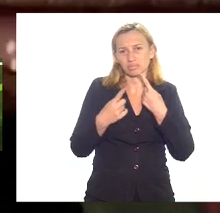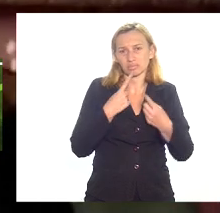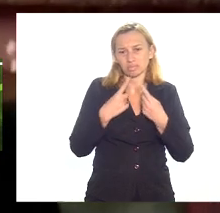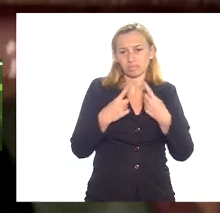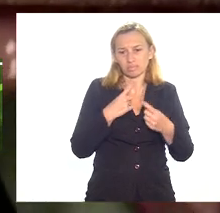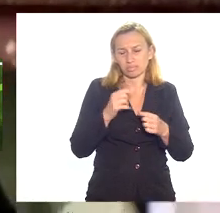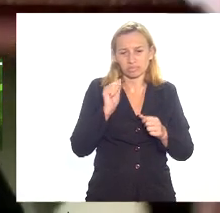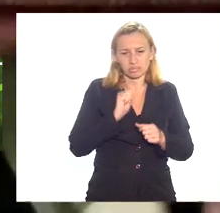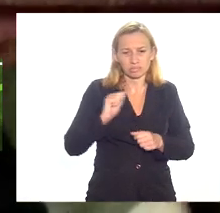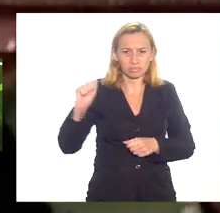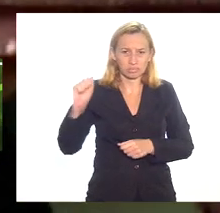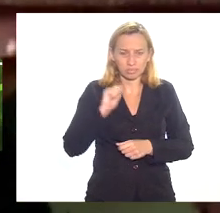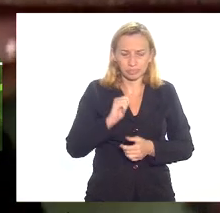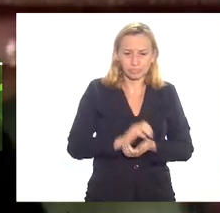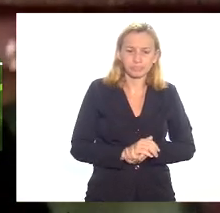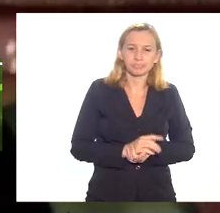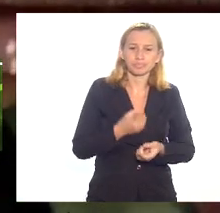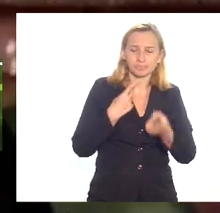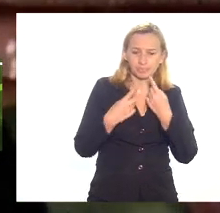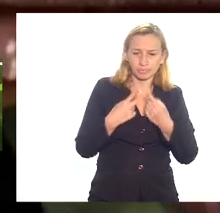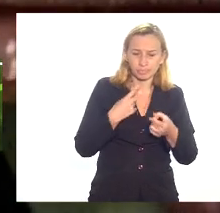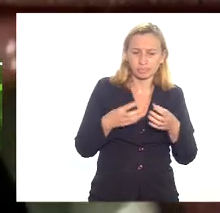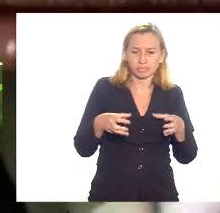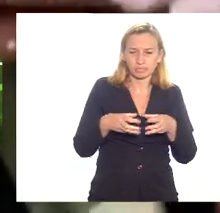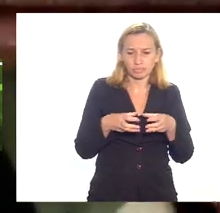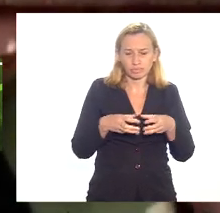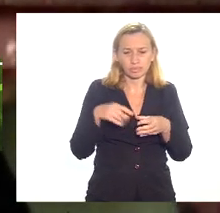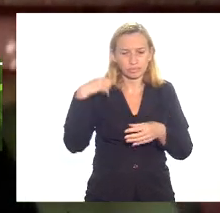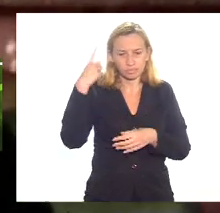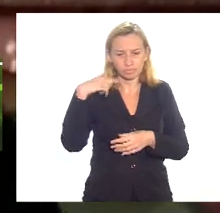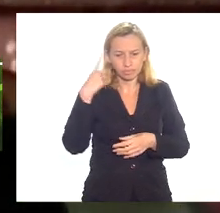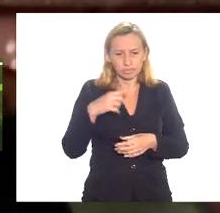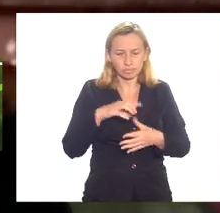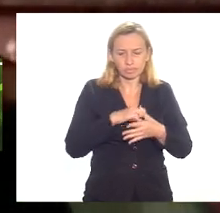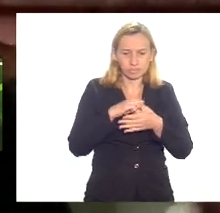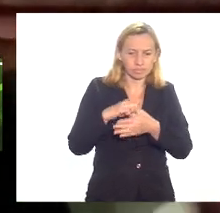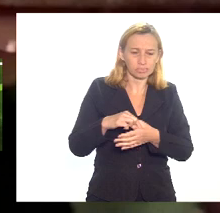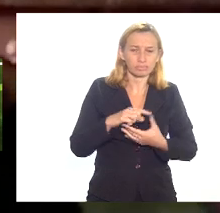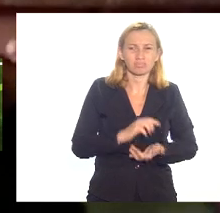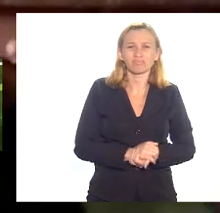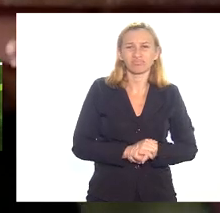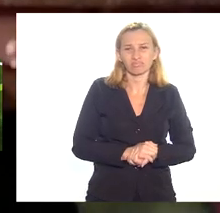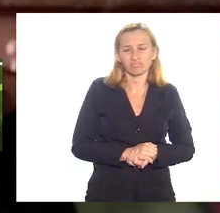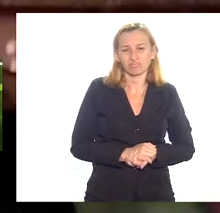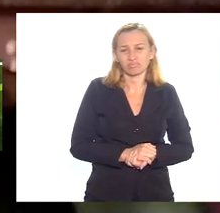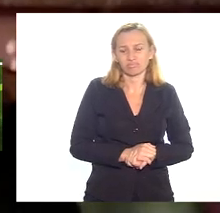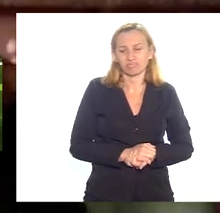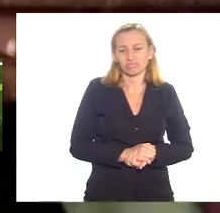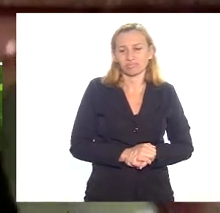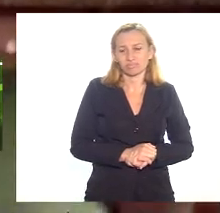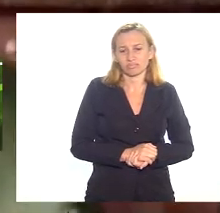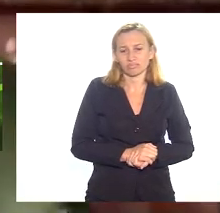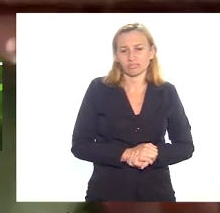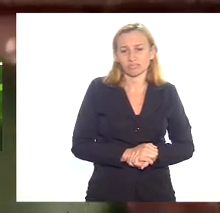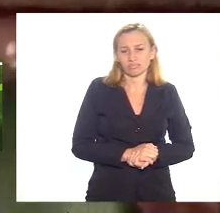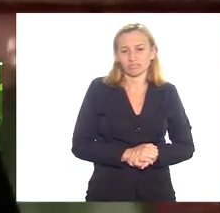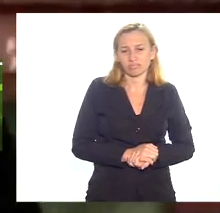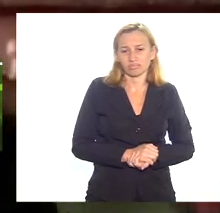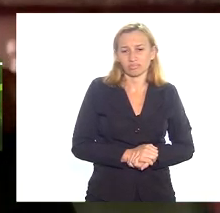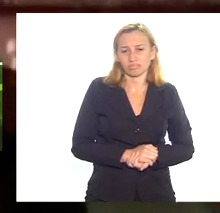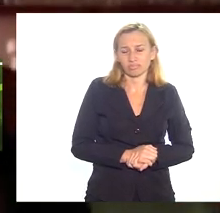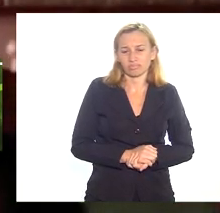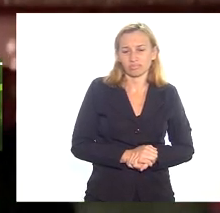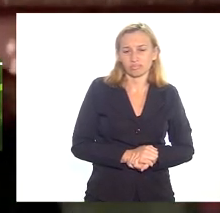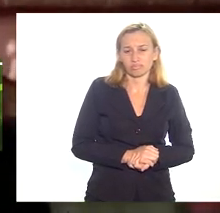nossa assessoria discutir com a nossa bancada com a nossa liderança os termos dessa dessa